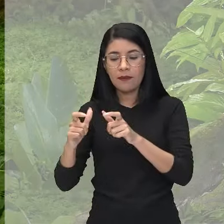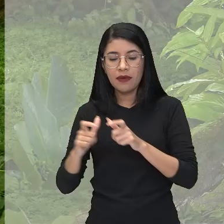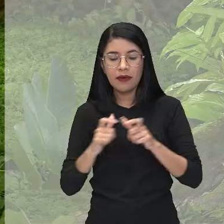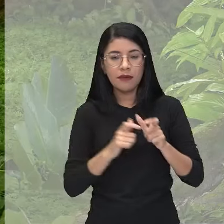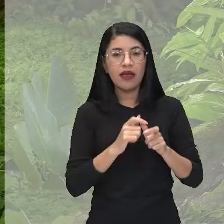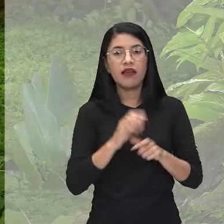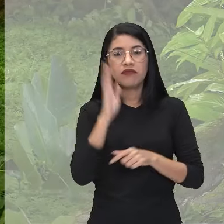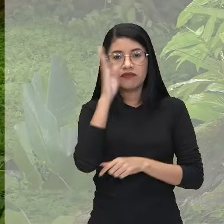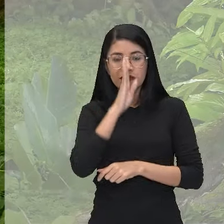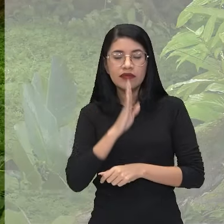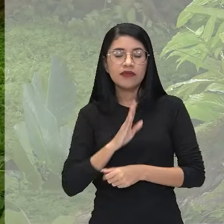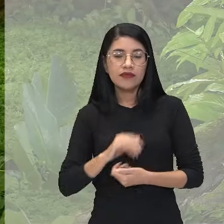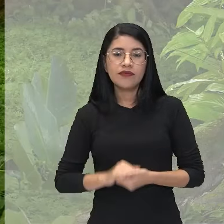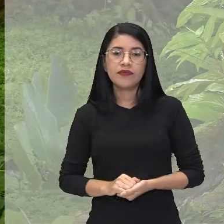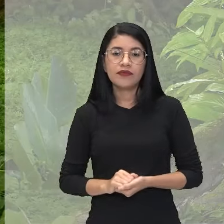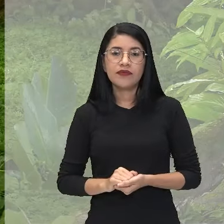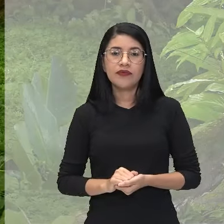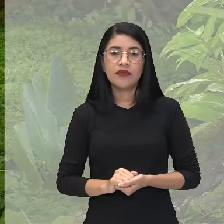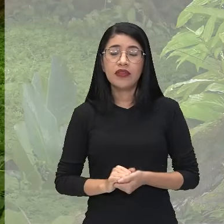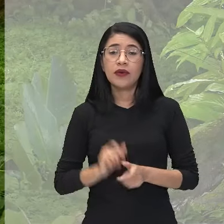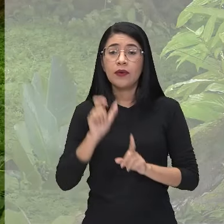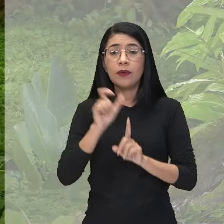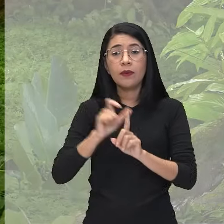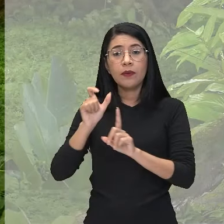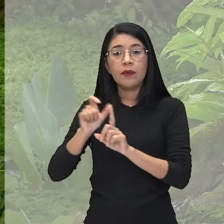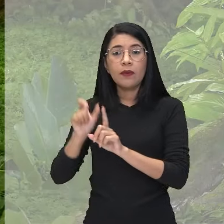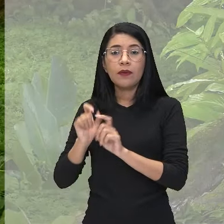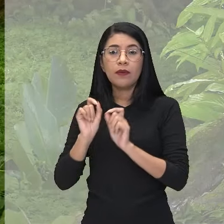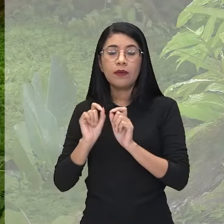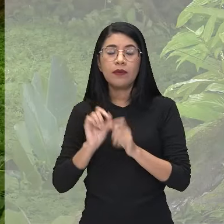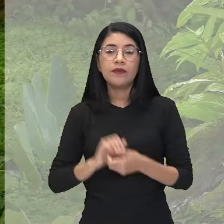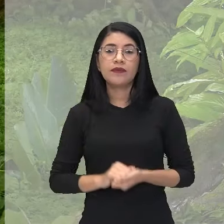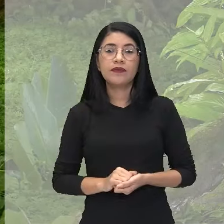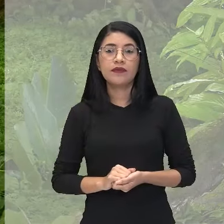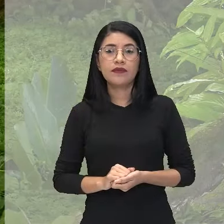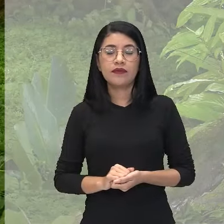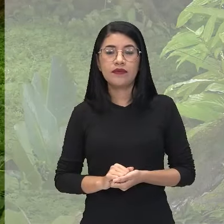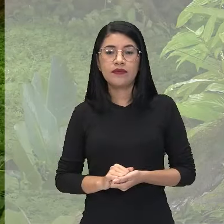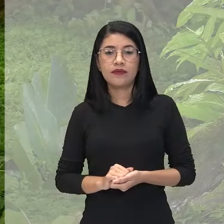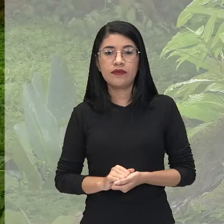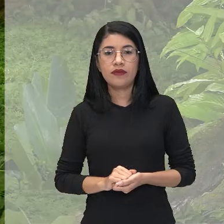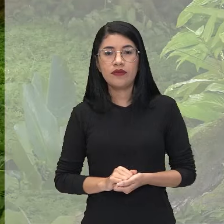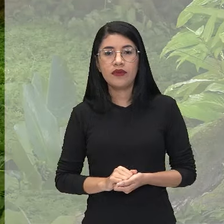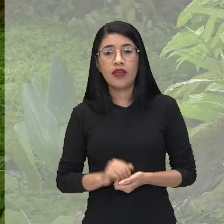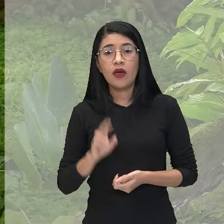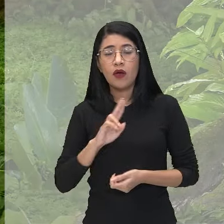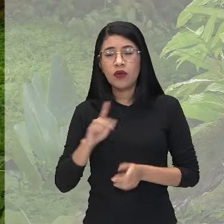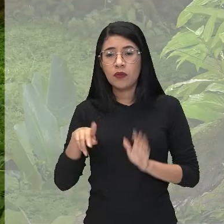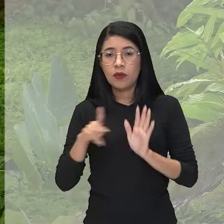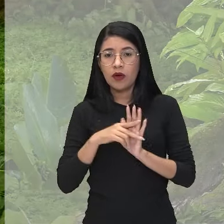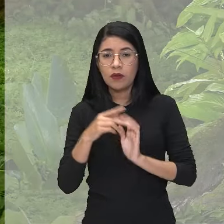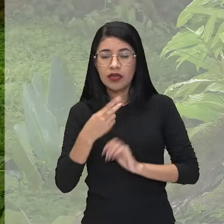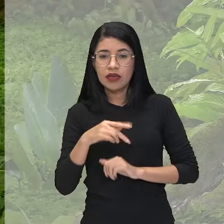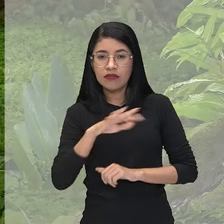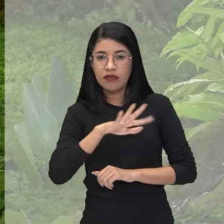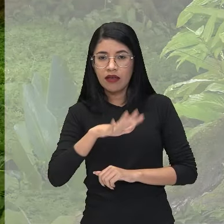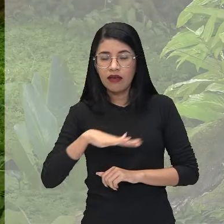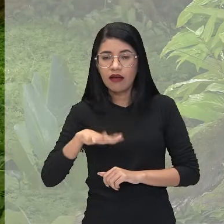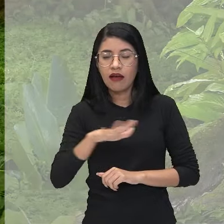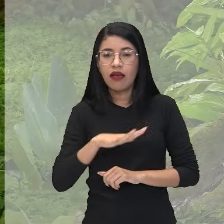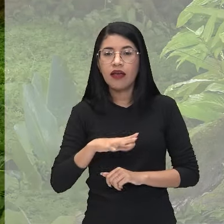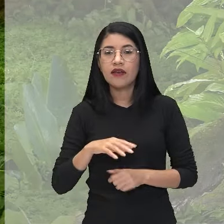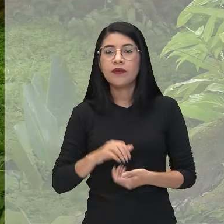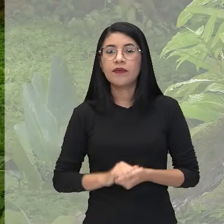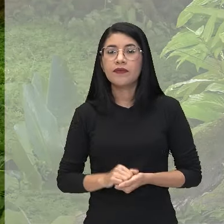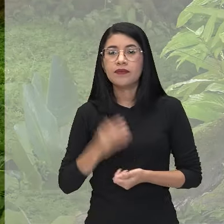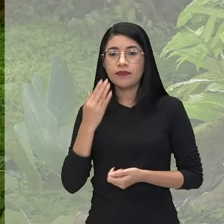do Brasil. Os personagens, né? Quem são? Ó, temos personagens com nomes regionais, Canhamé, que é o pai do